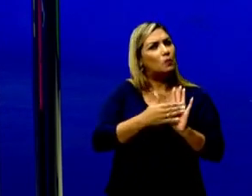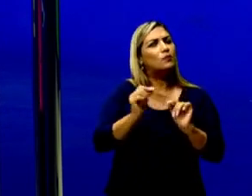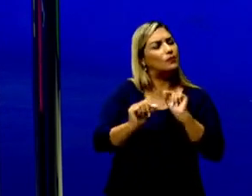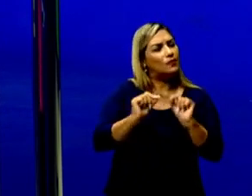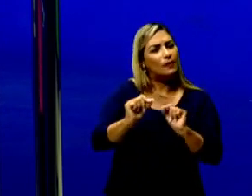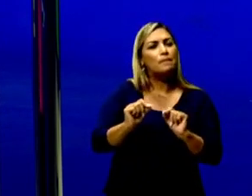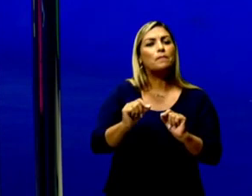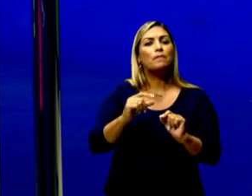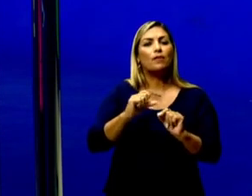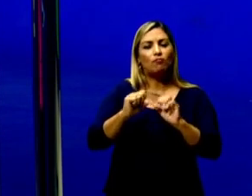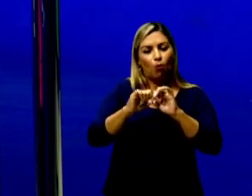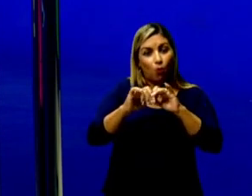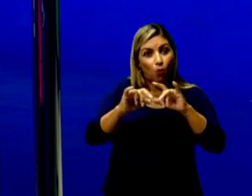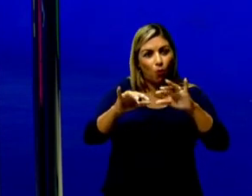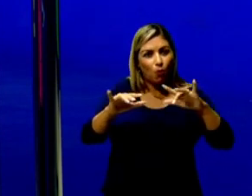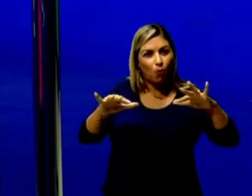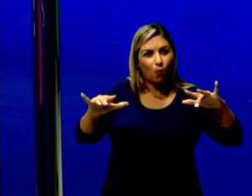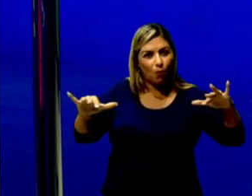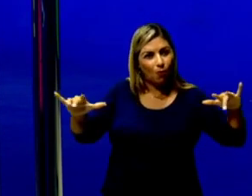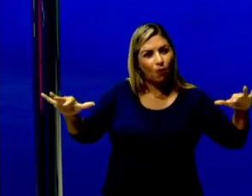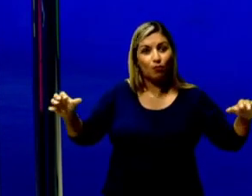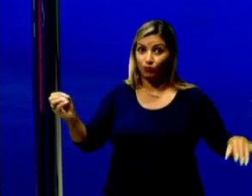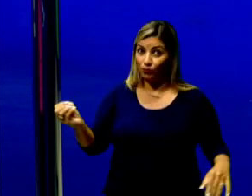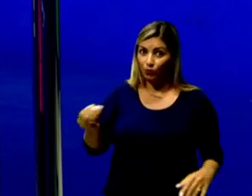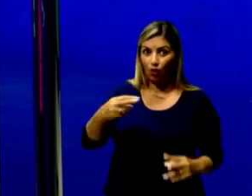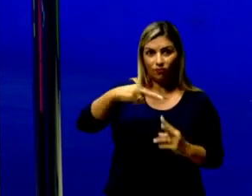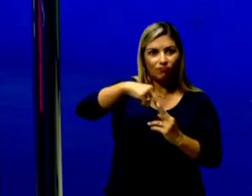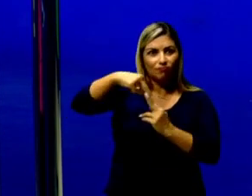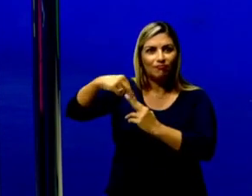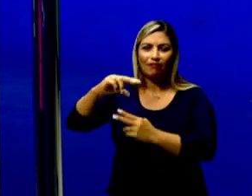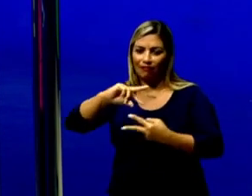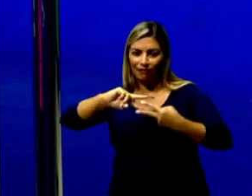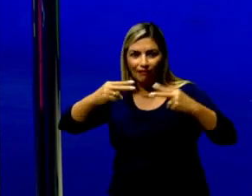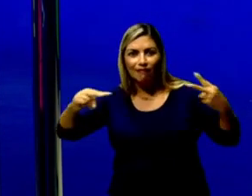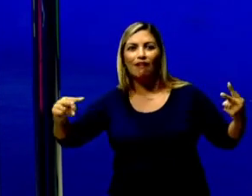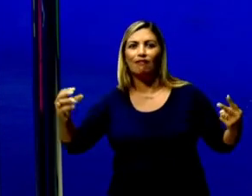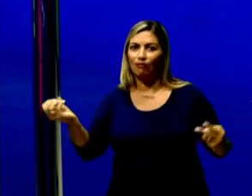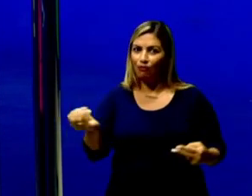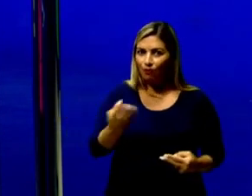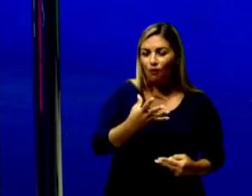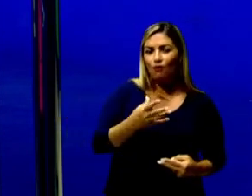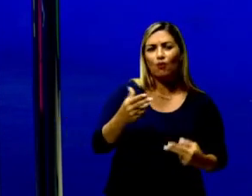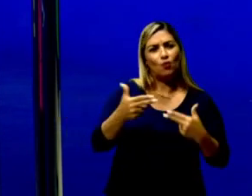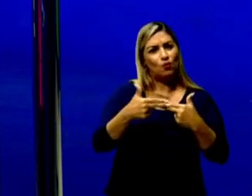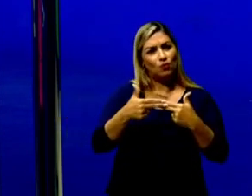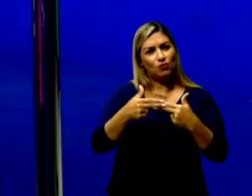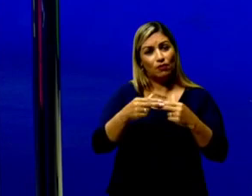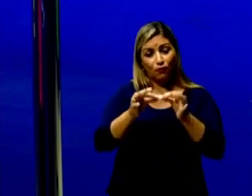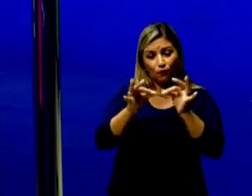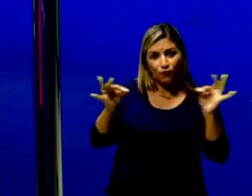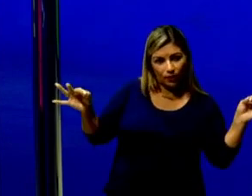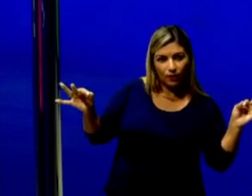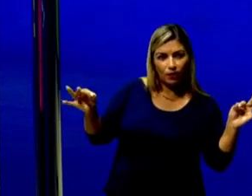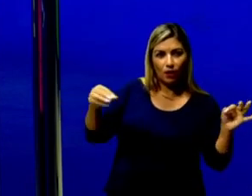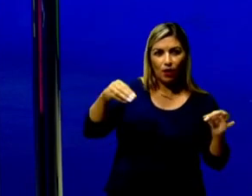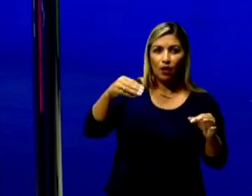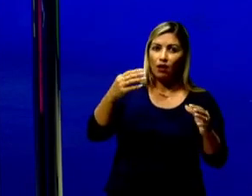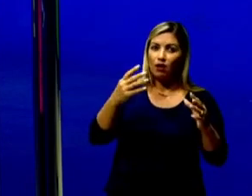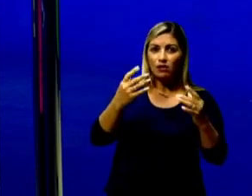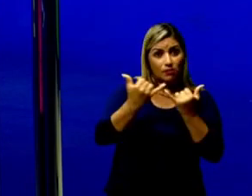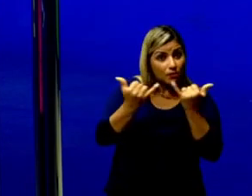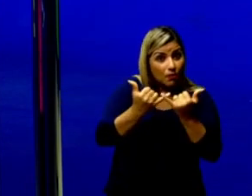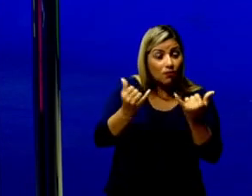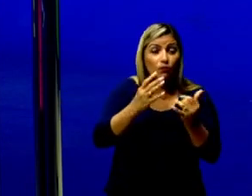polimerização de uma nova cadeia de DNA usando uma das fitas como molde. As fitas se